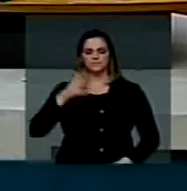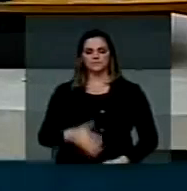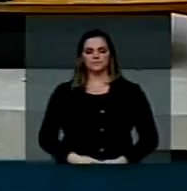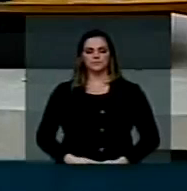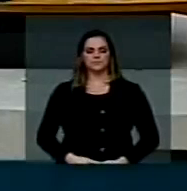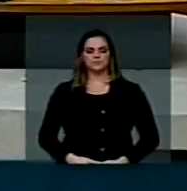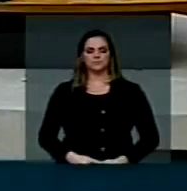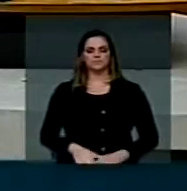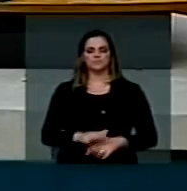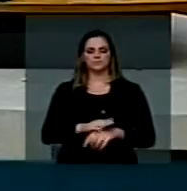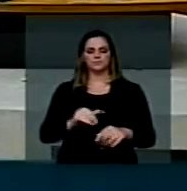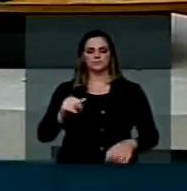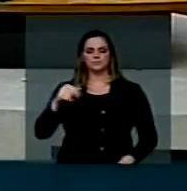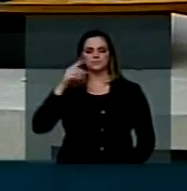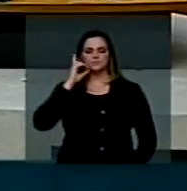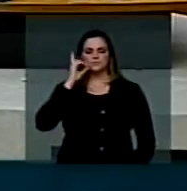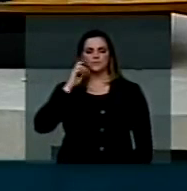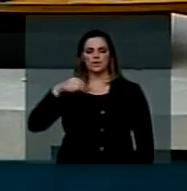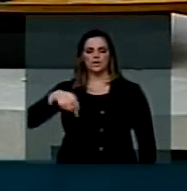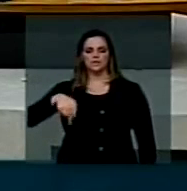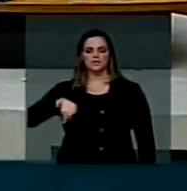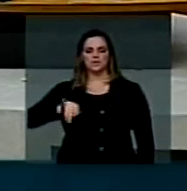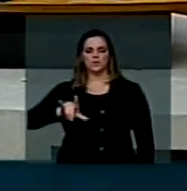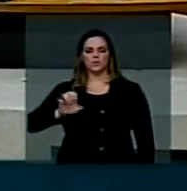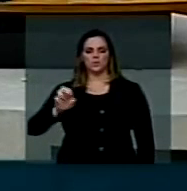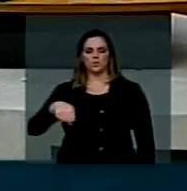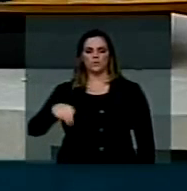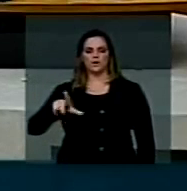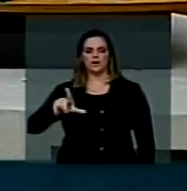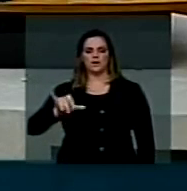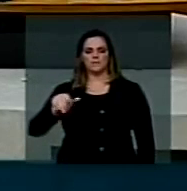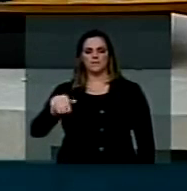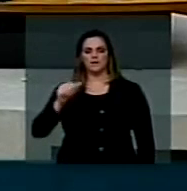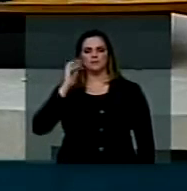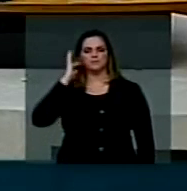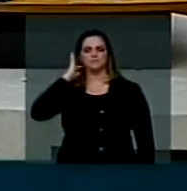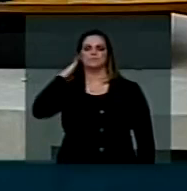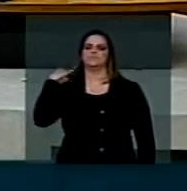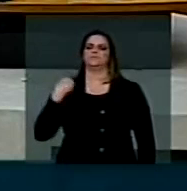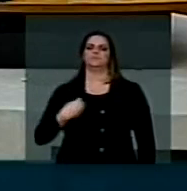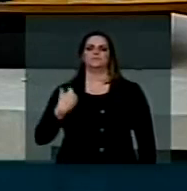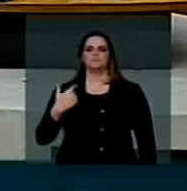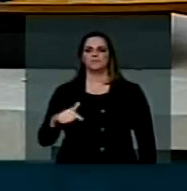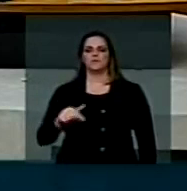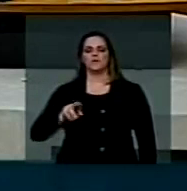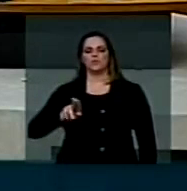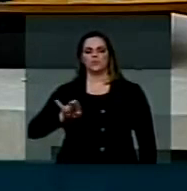Deputado Nilton Lima, doutor Biali.